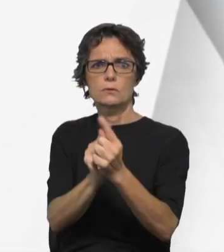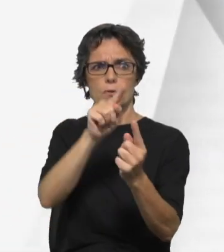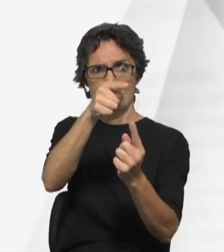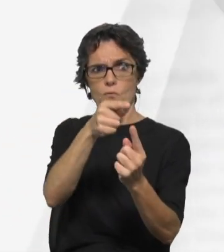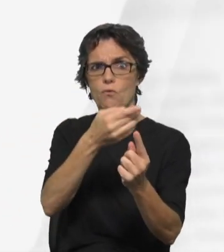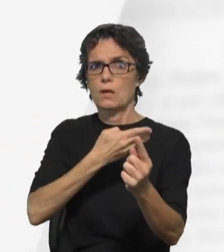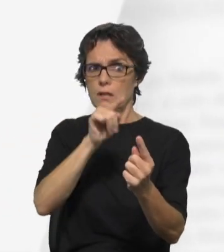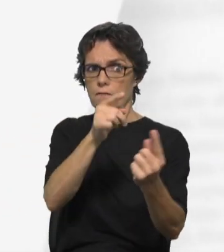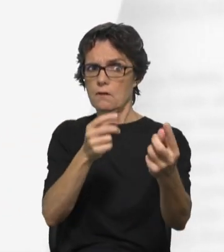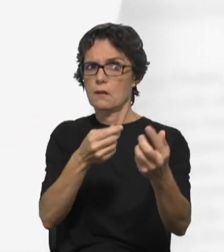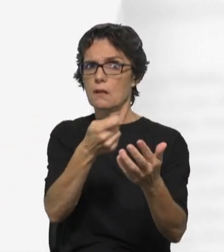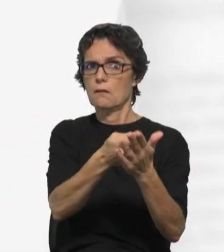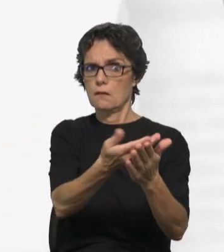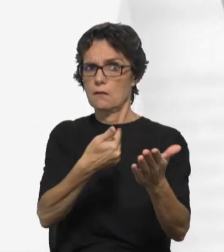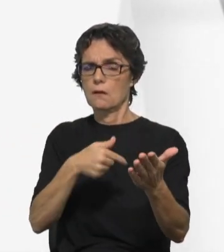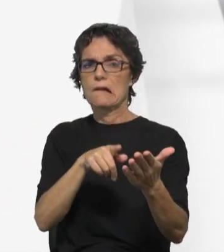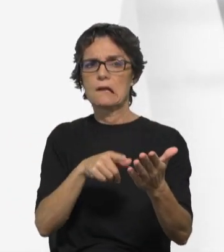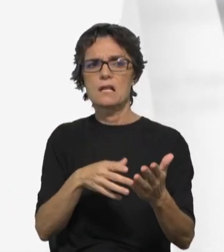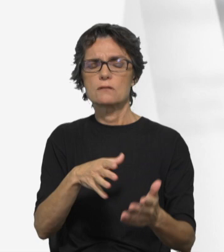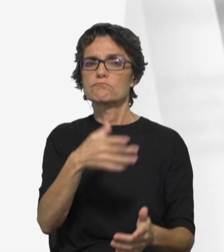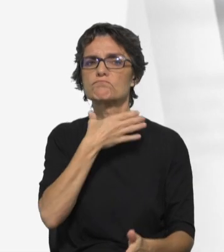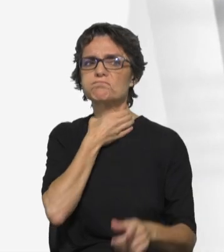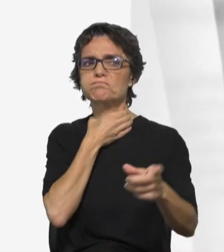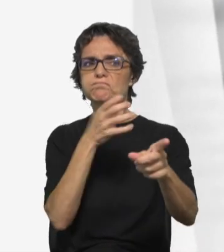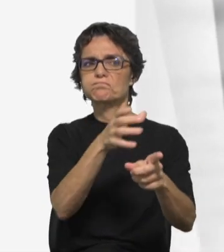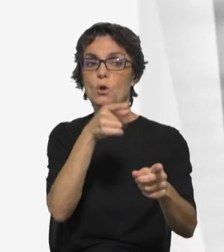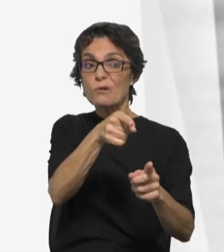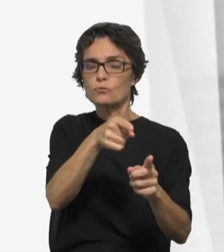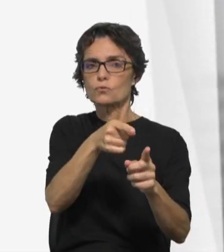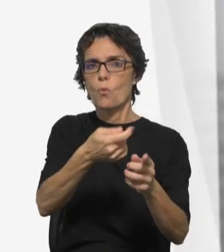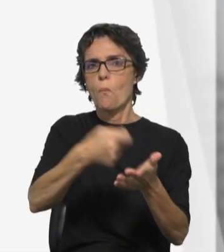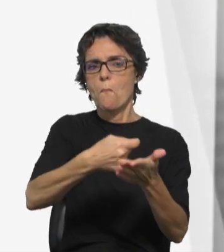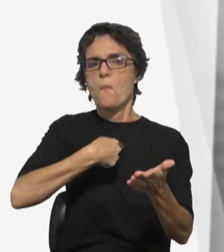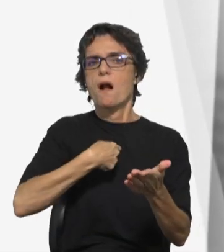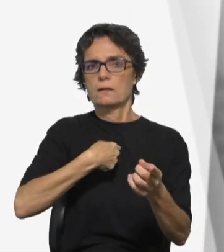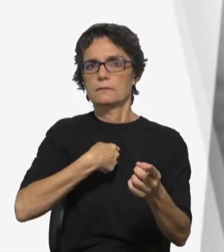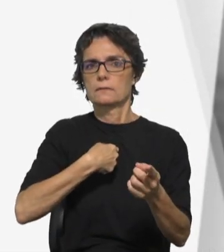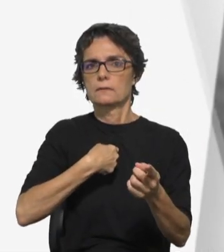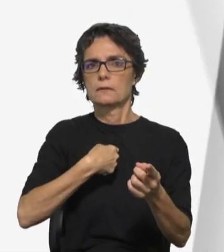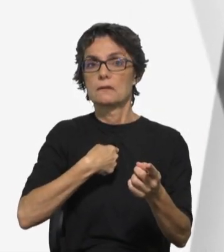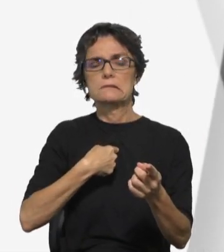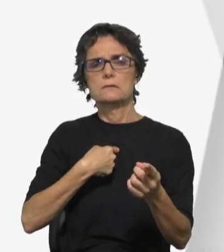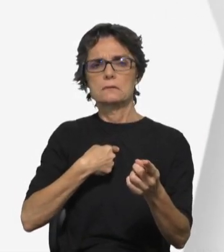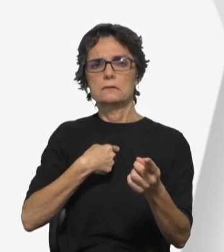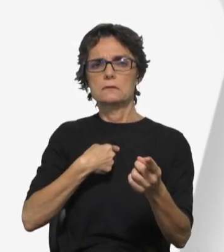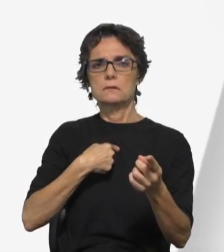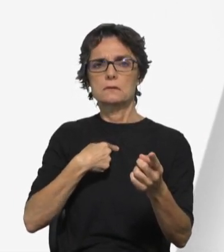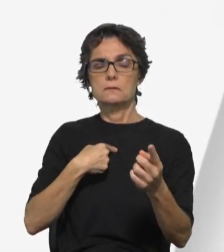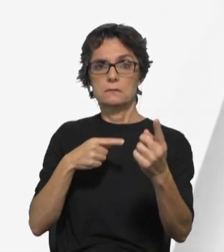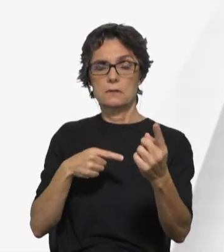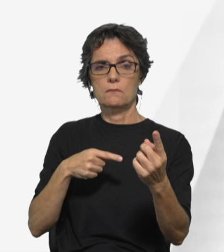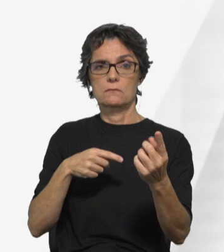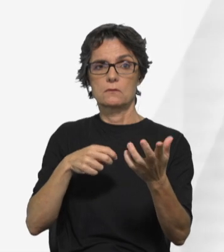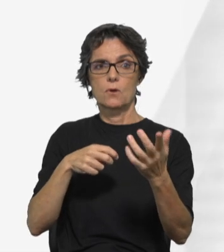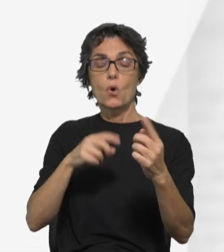Segurando-o, começou a apertar-lhe o pescoço, dizendo, Paga o que me deves. Então o companheiro caiu